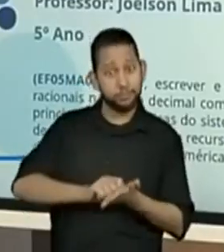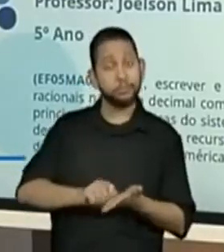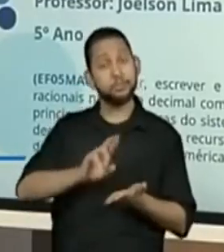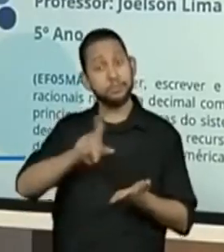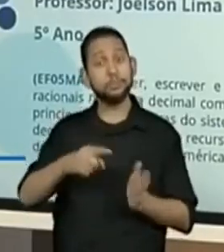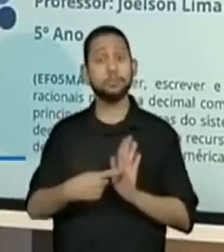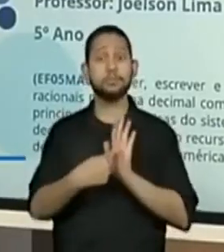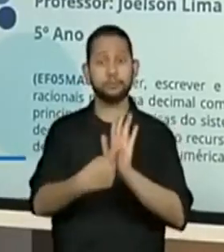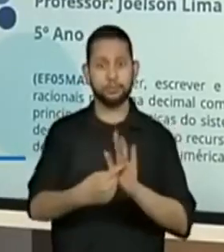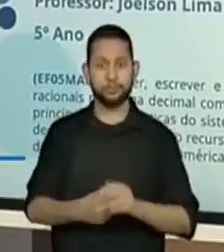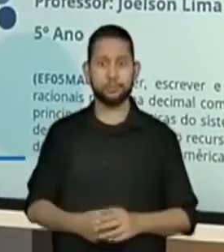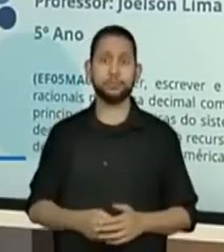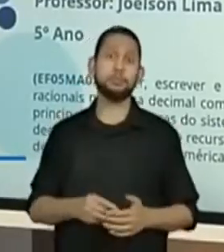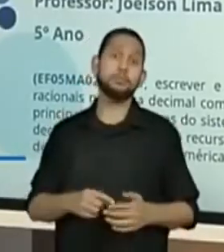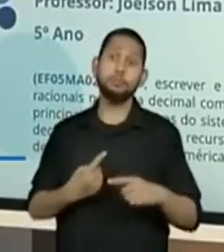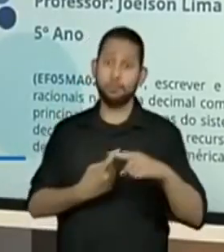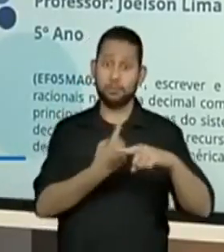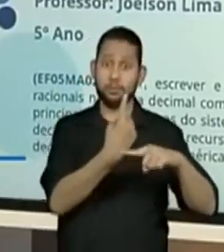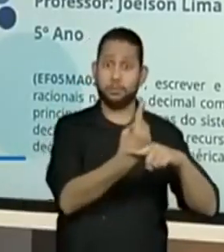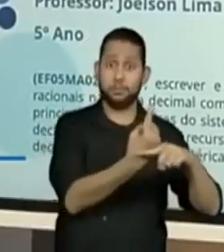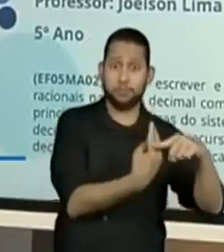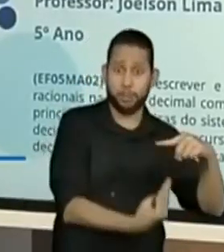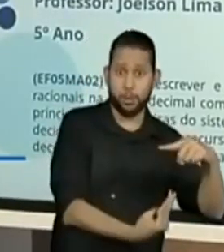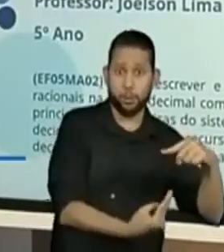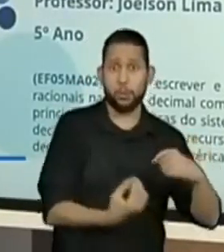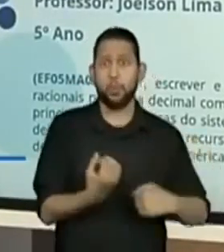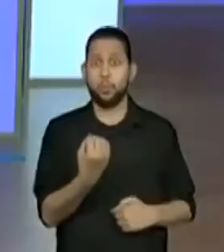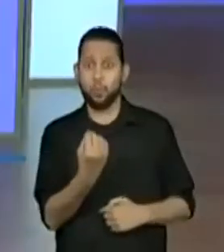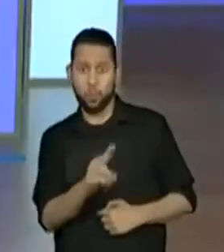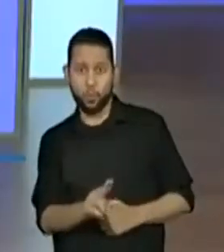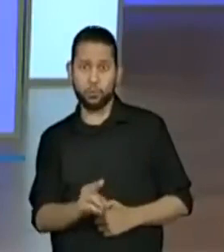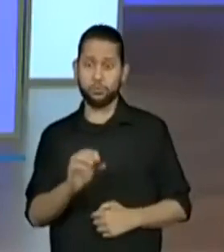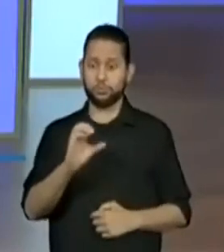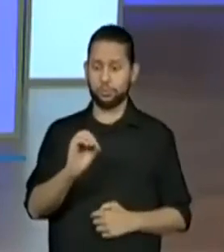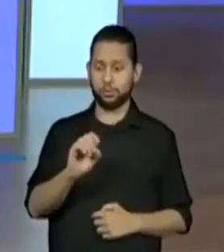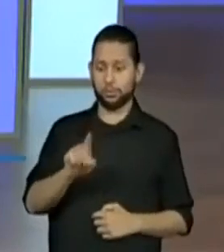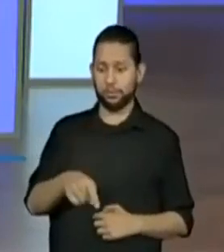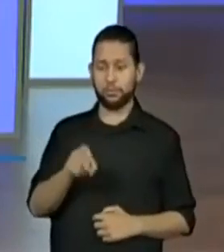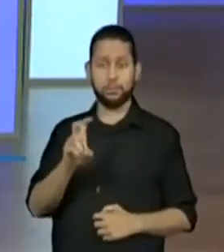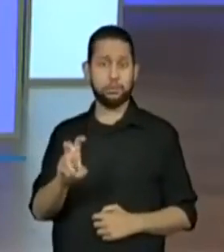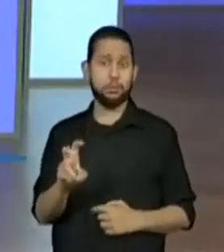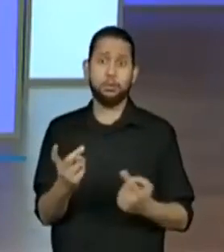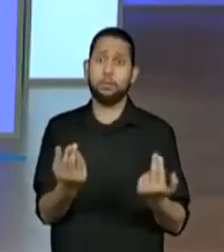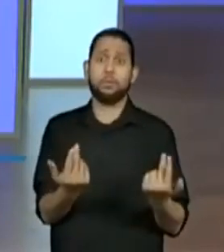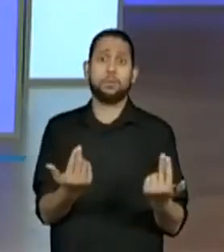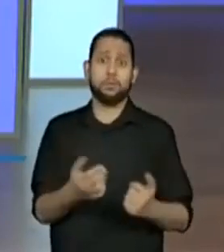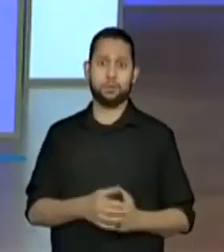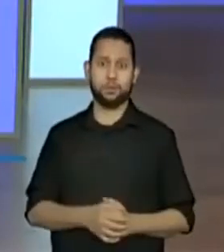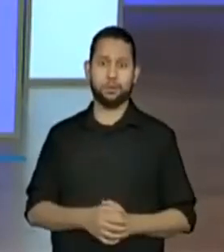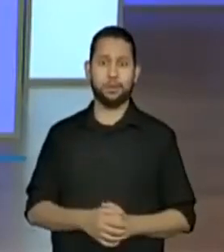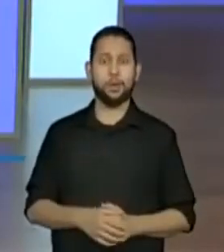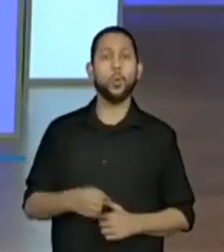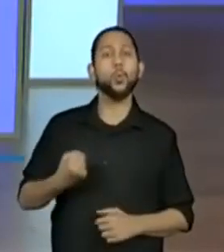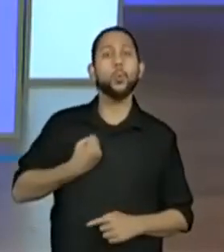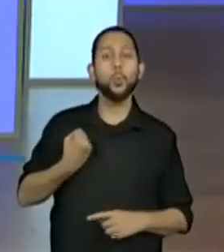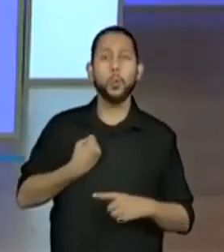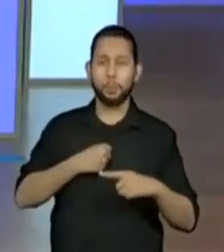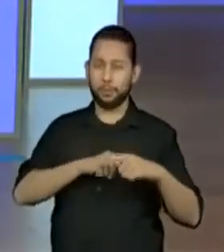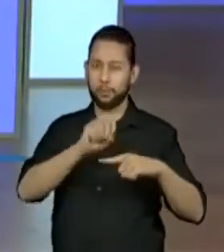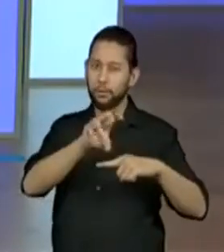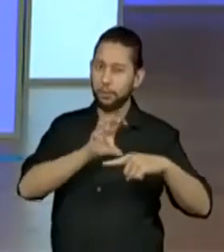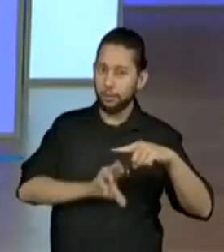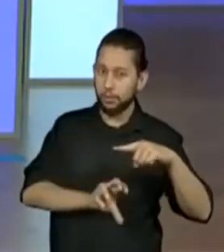o quê? Um meio, metade de um chocolate. Os números racionais estão presentes no nosso dia a dia para